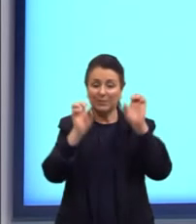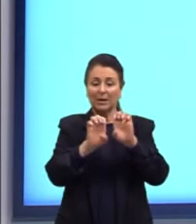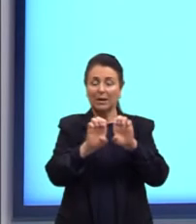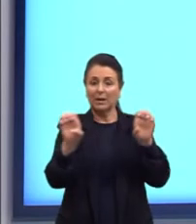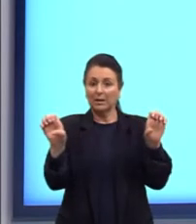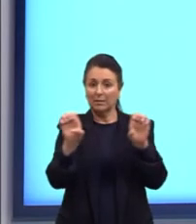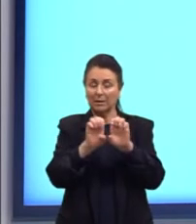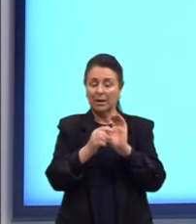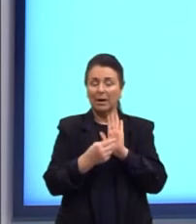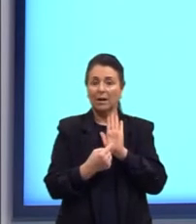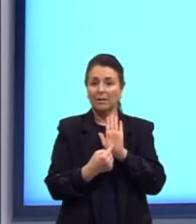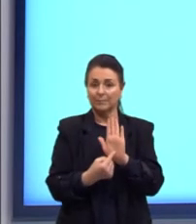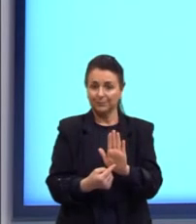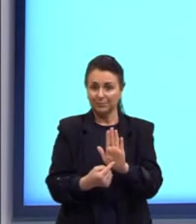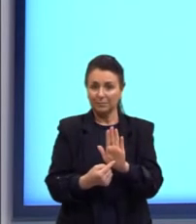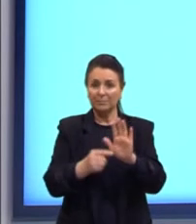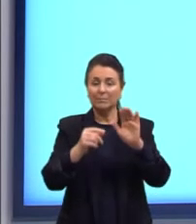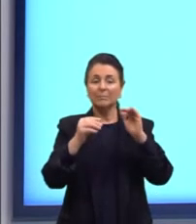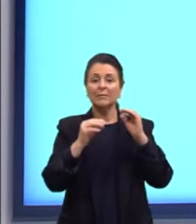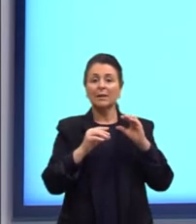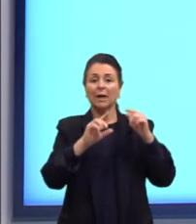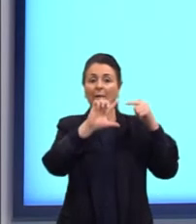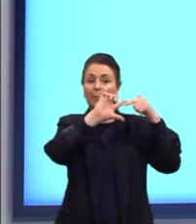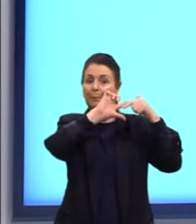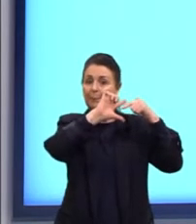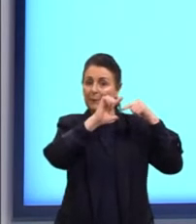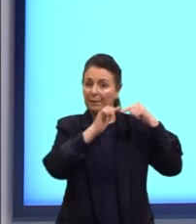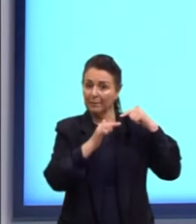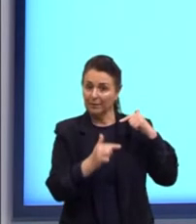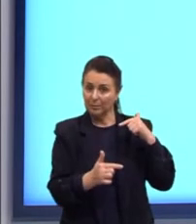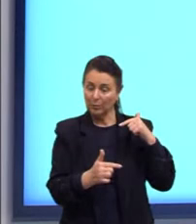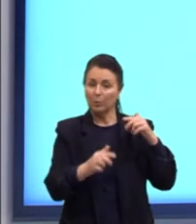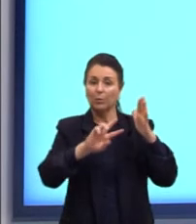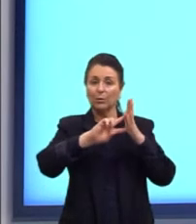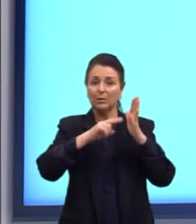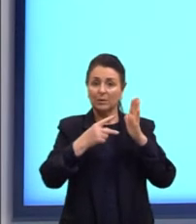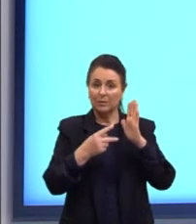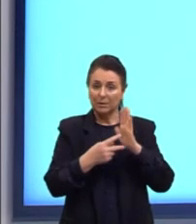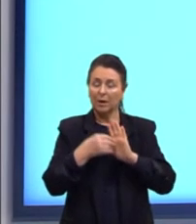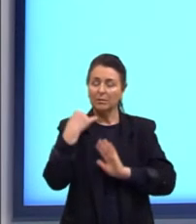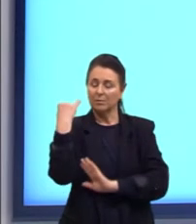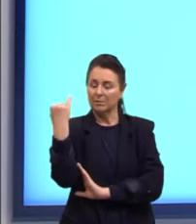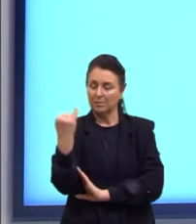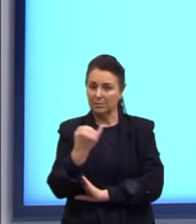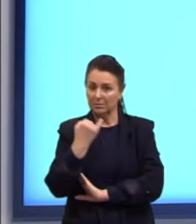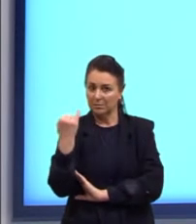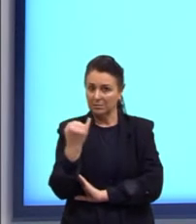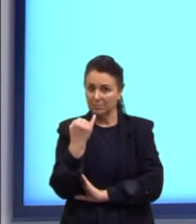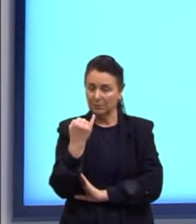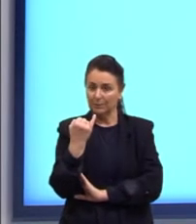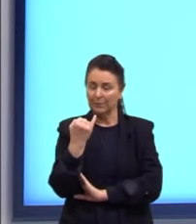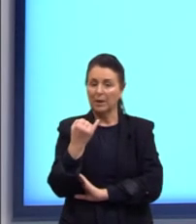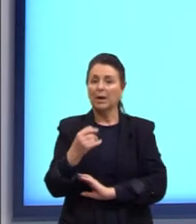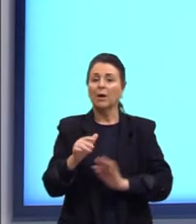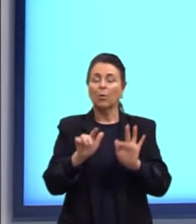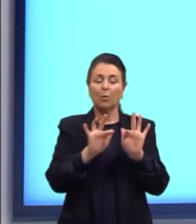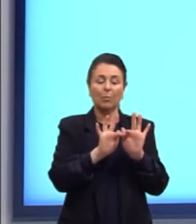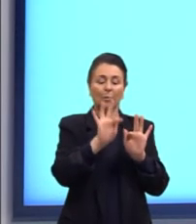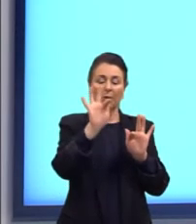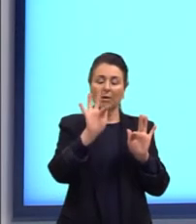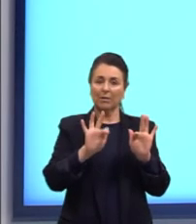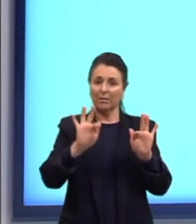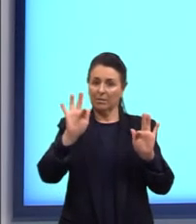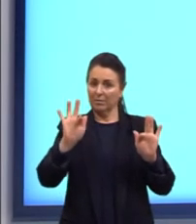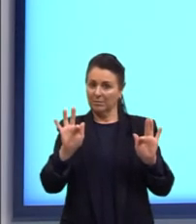elas apresentam parâmetros com significados físicos importantes, tais como a frequência,